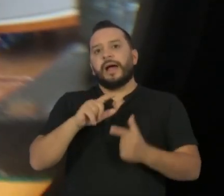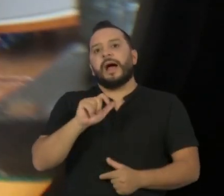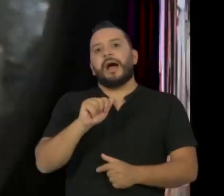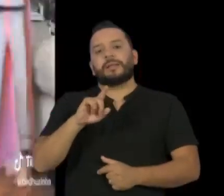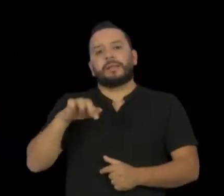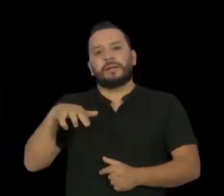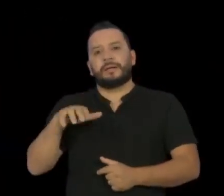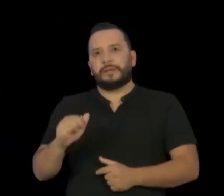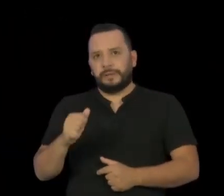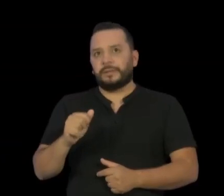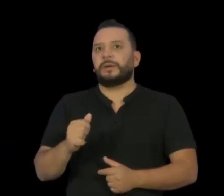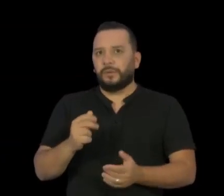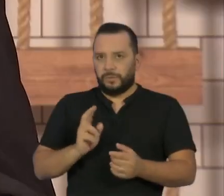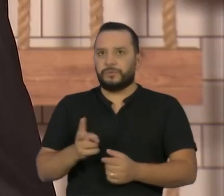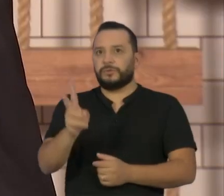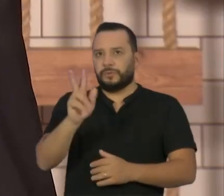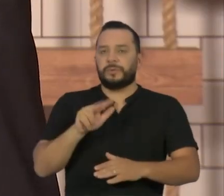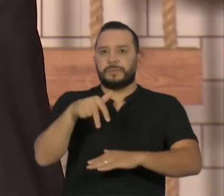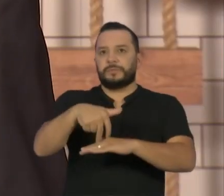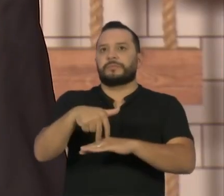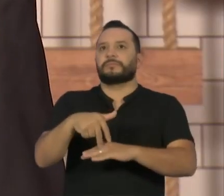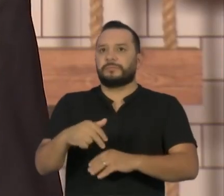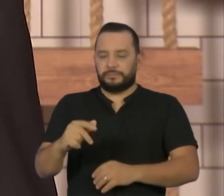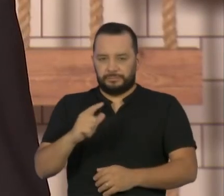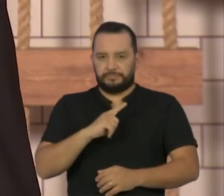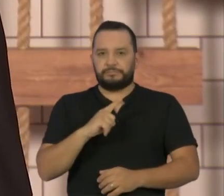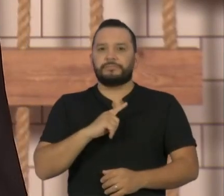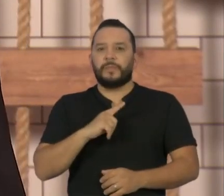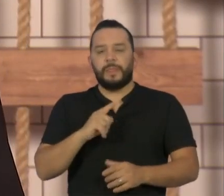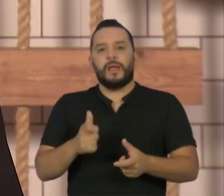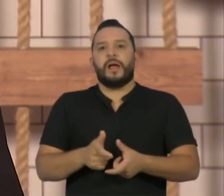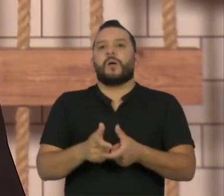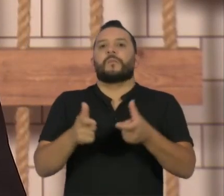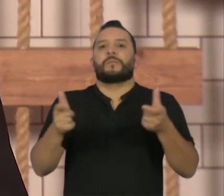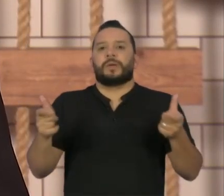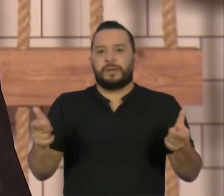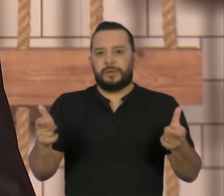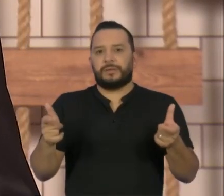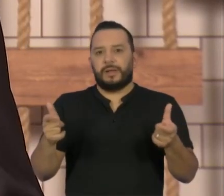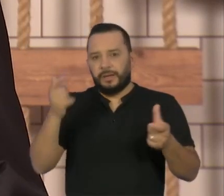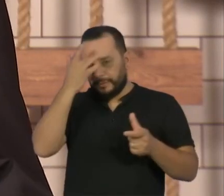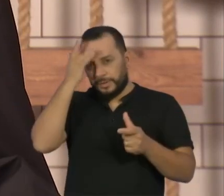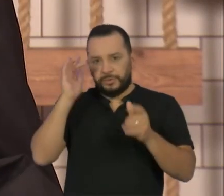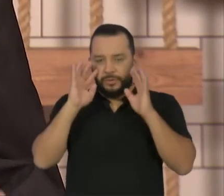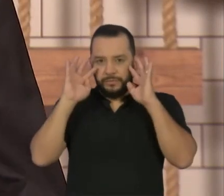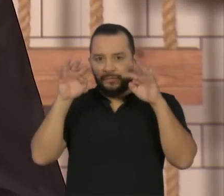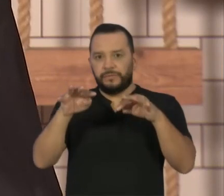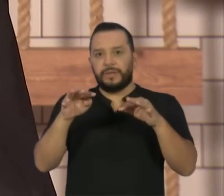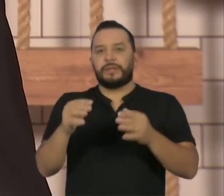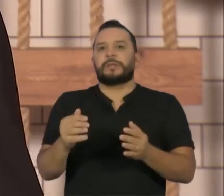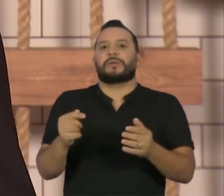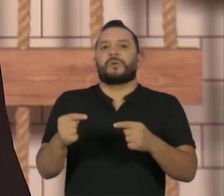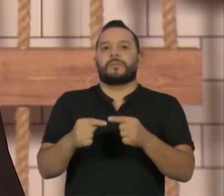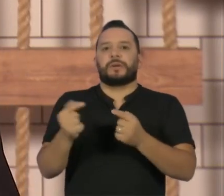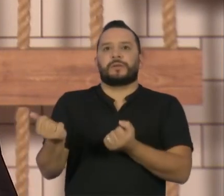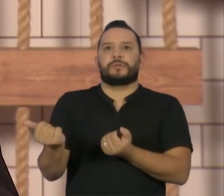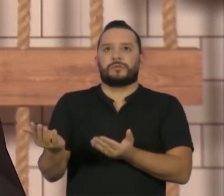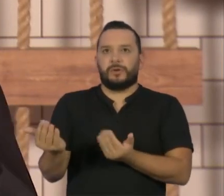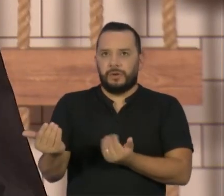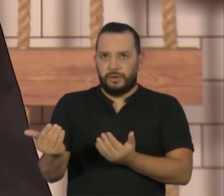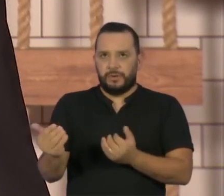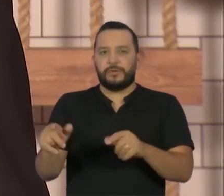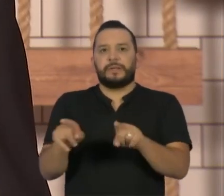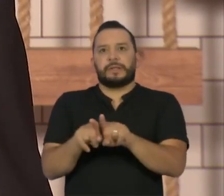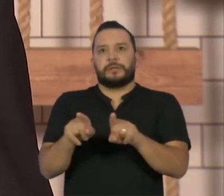apresentação. Ele vem aumentar o seu público, abrindo para uma programação mais jovem, mais